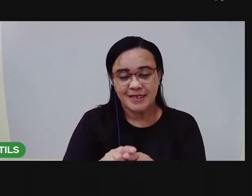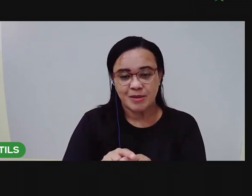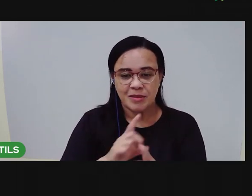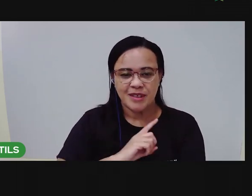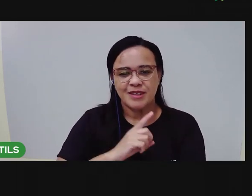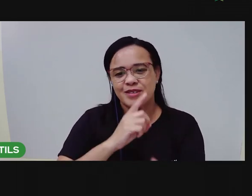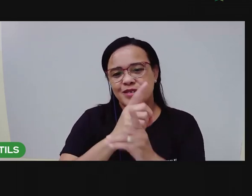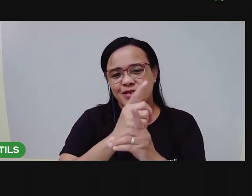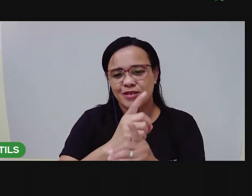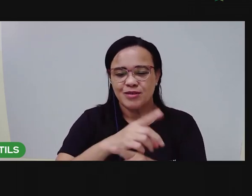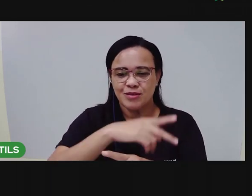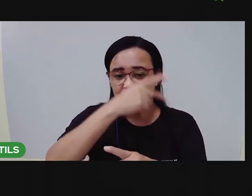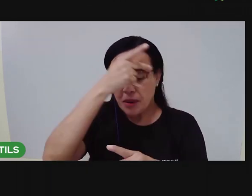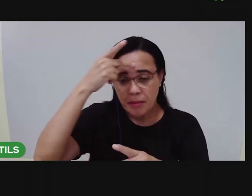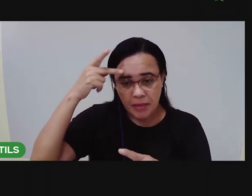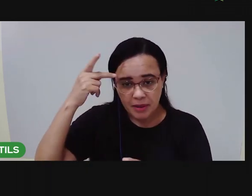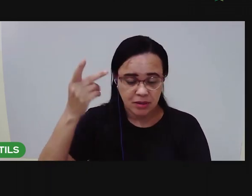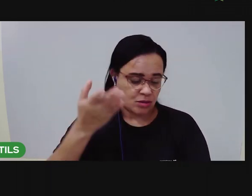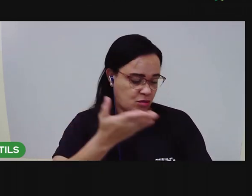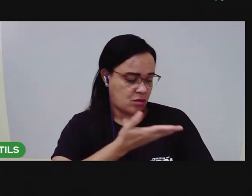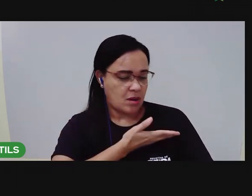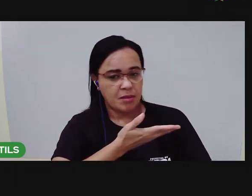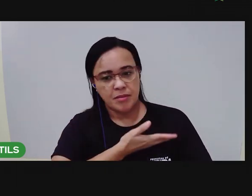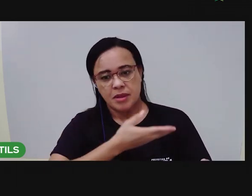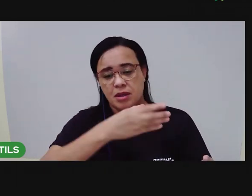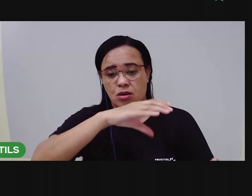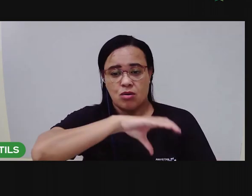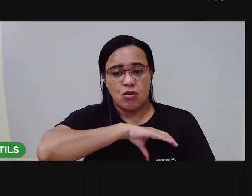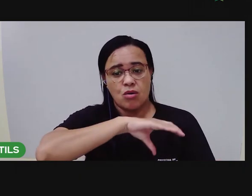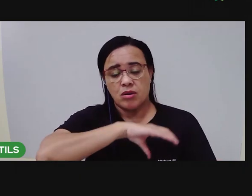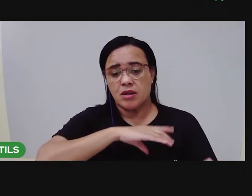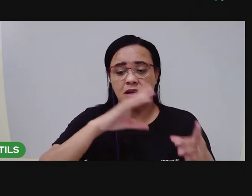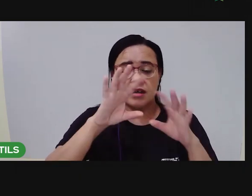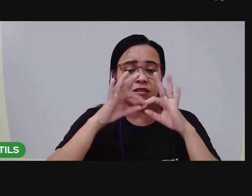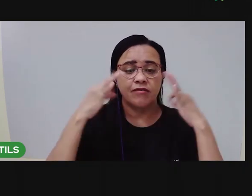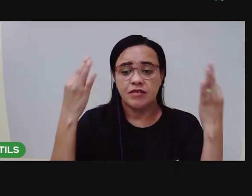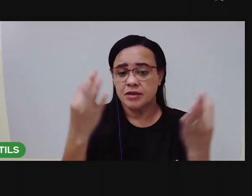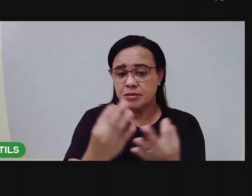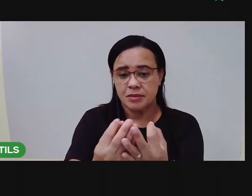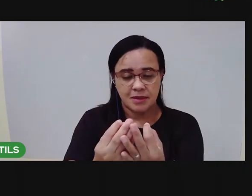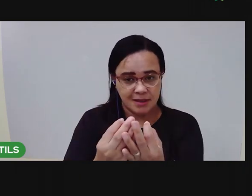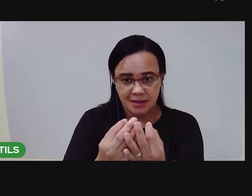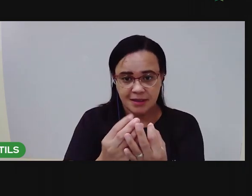da nossa convivência, sejam amigos, familiares, colegas.